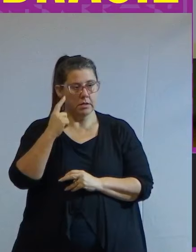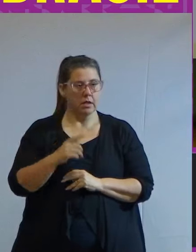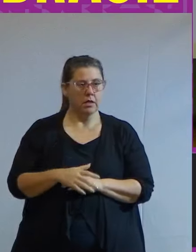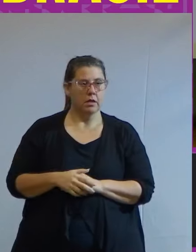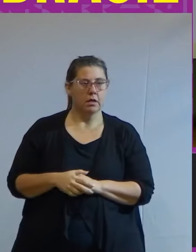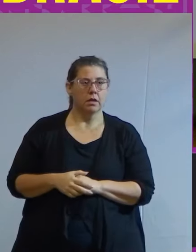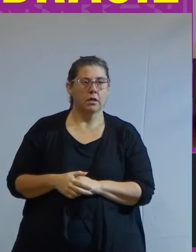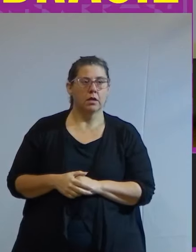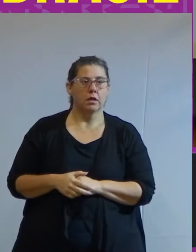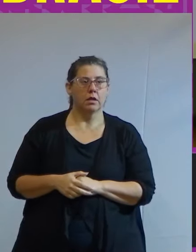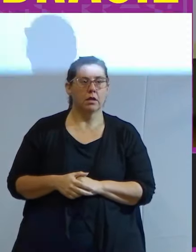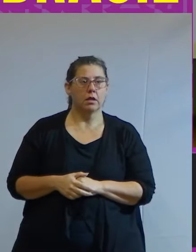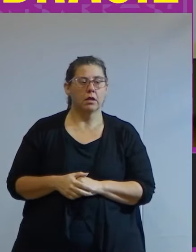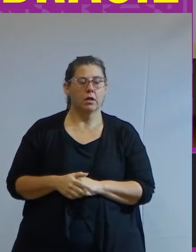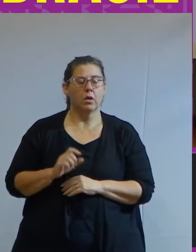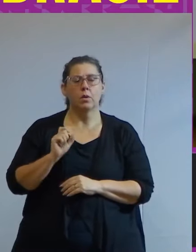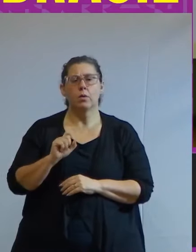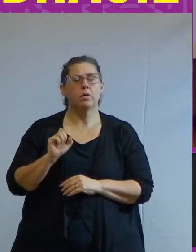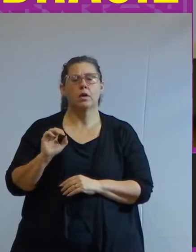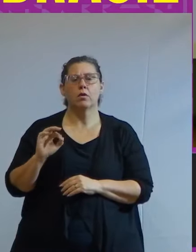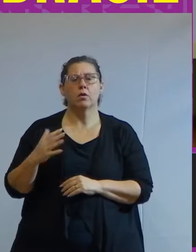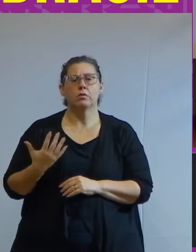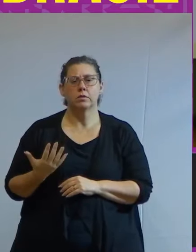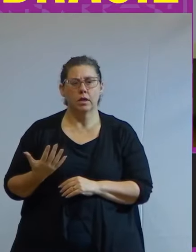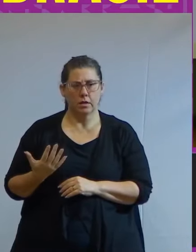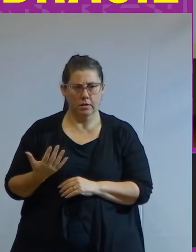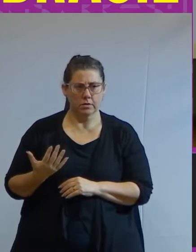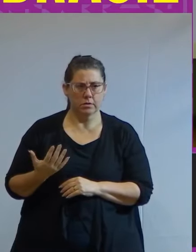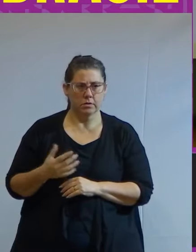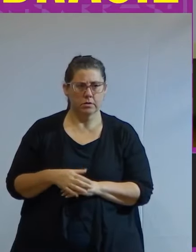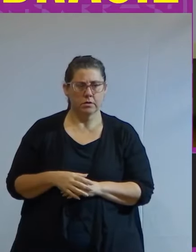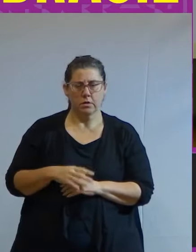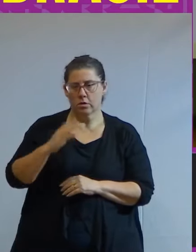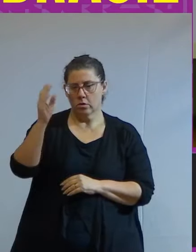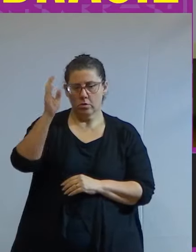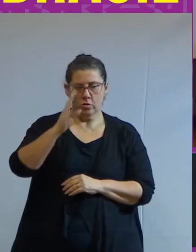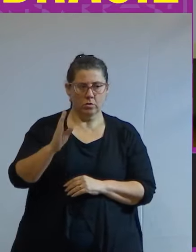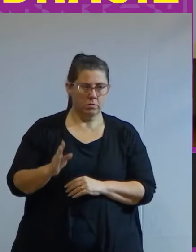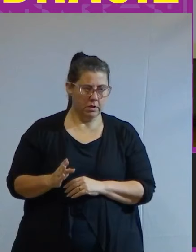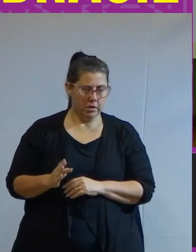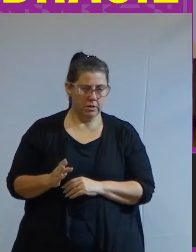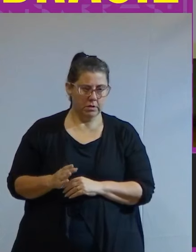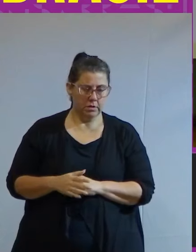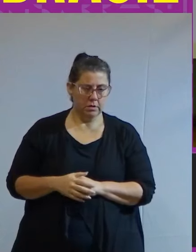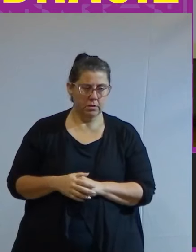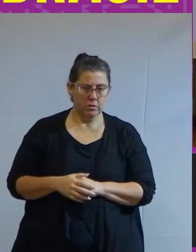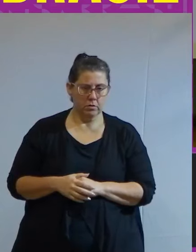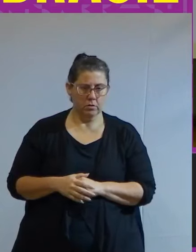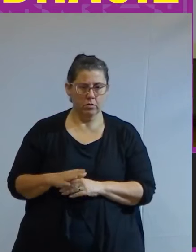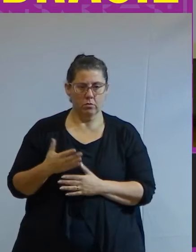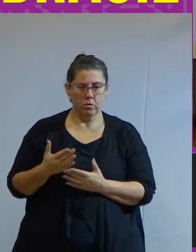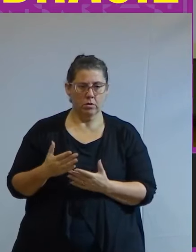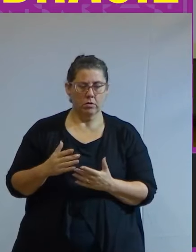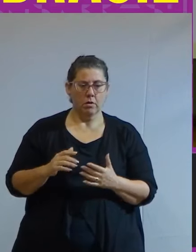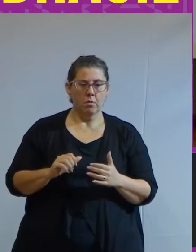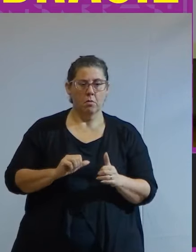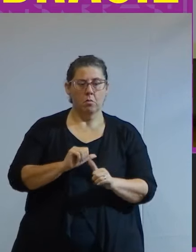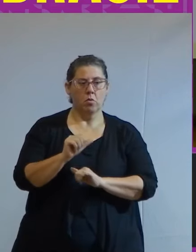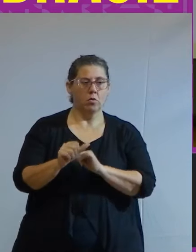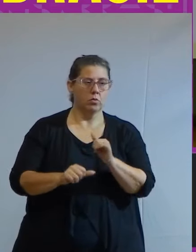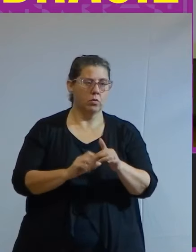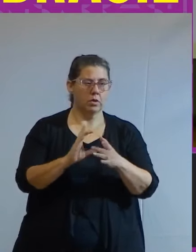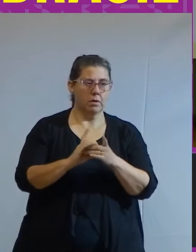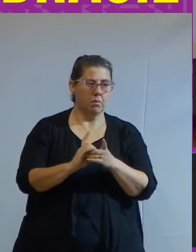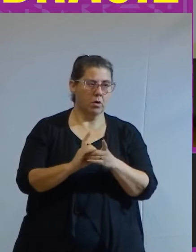exatamente o que que acontece no Brasil a partir da redemocratização e o que que